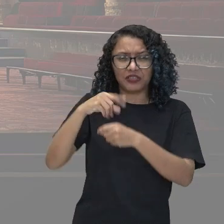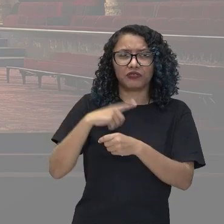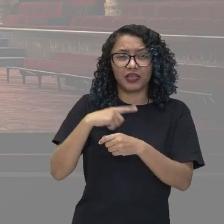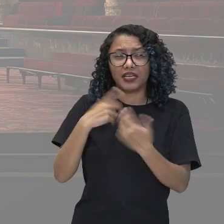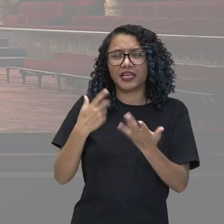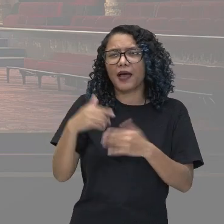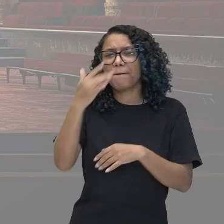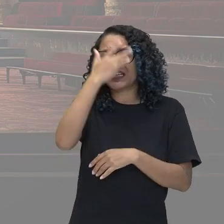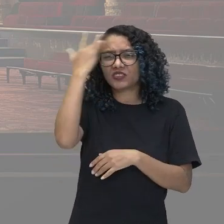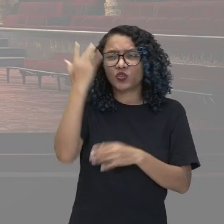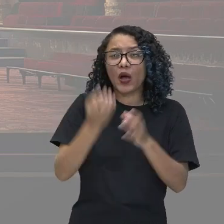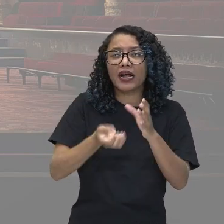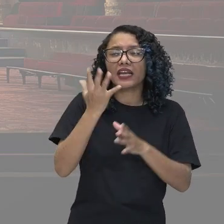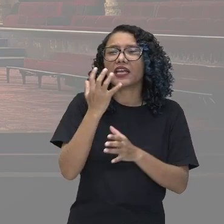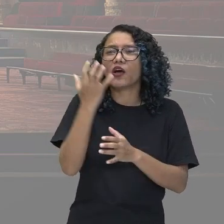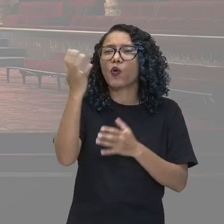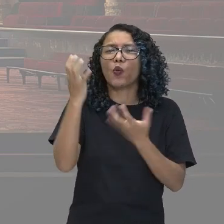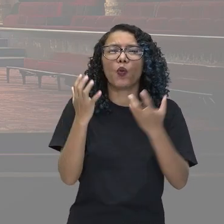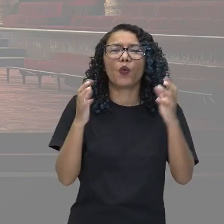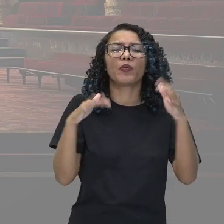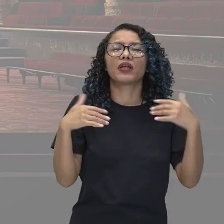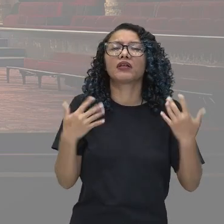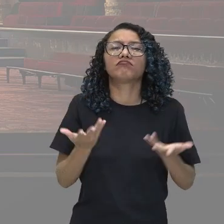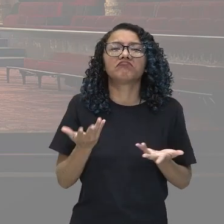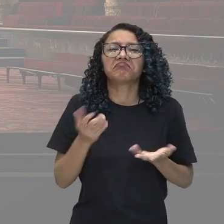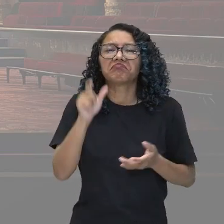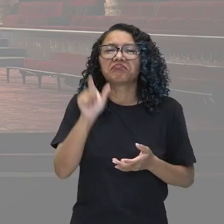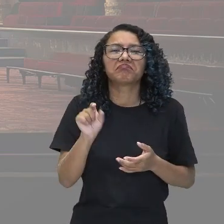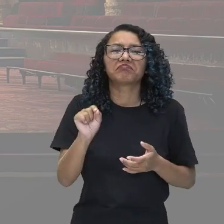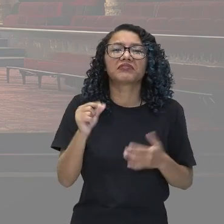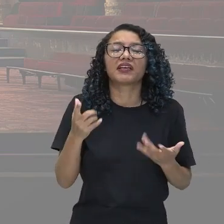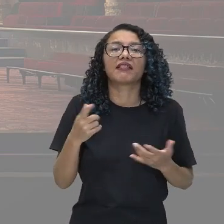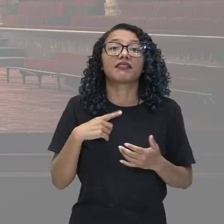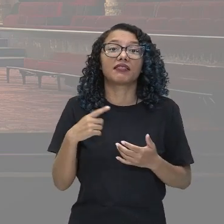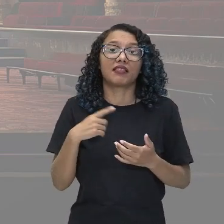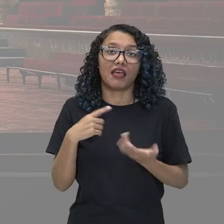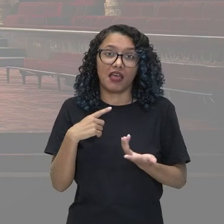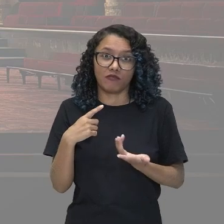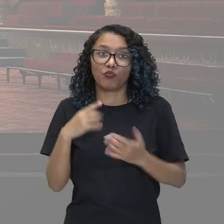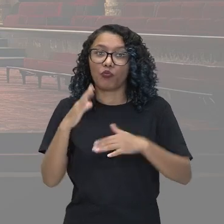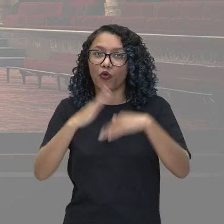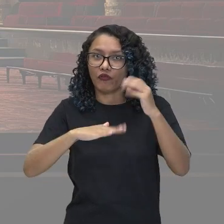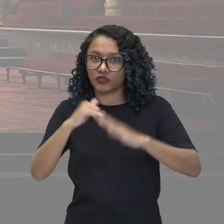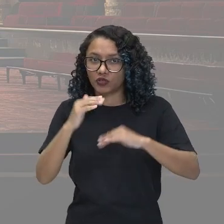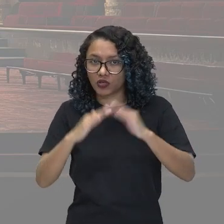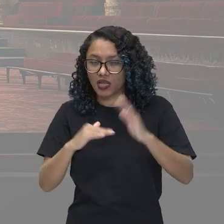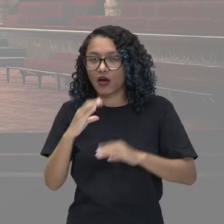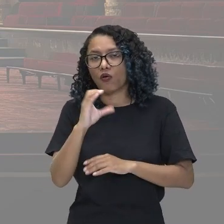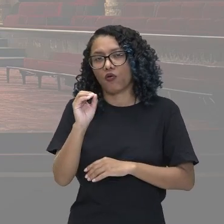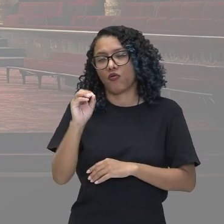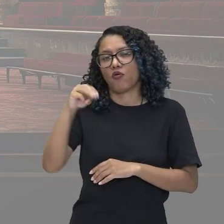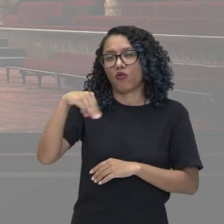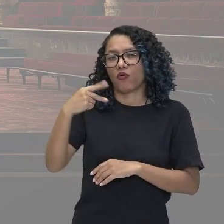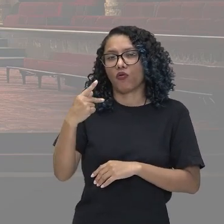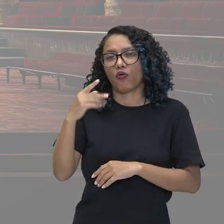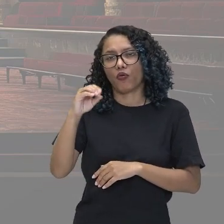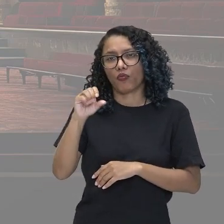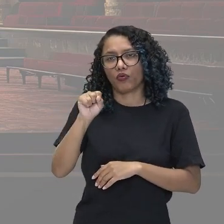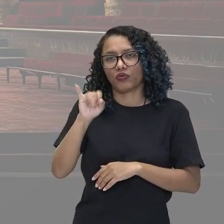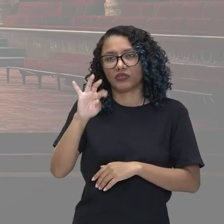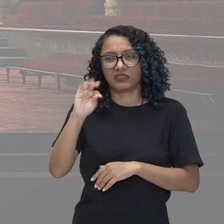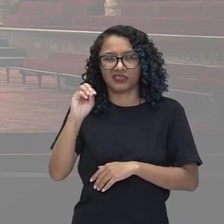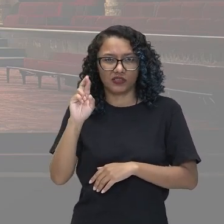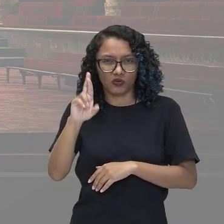ópera? Bem, ela é composta por um compositor, visto que a ópera, ela